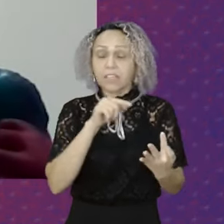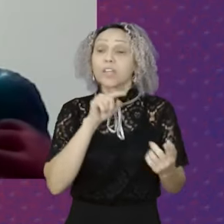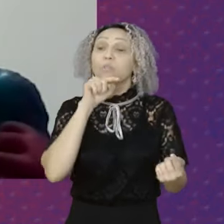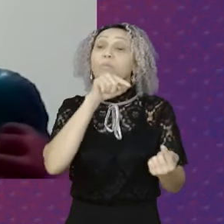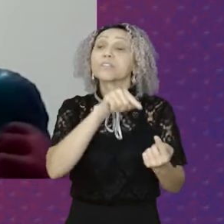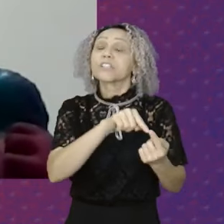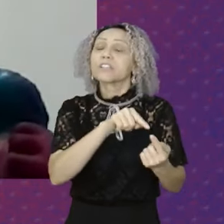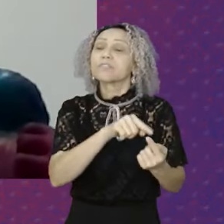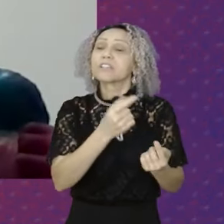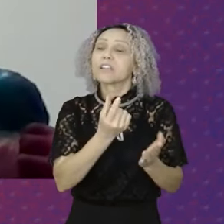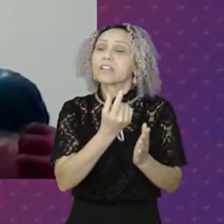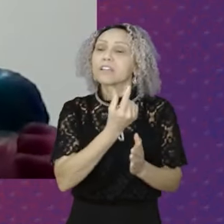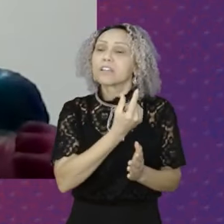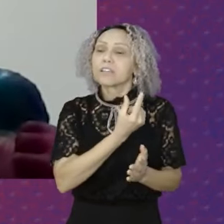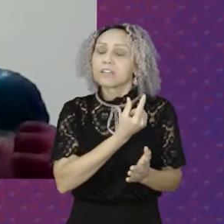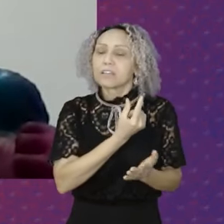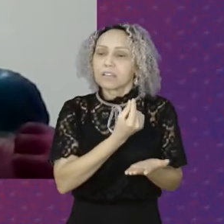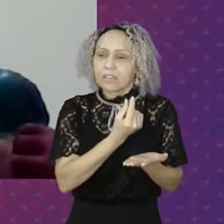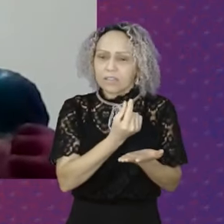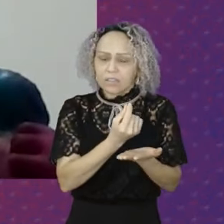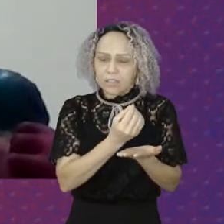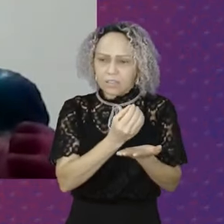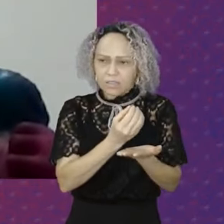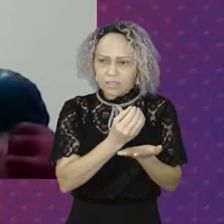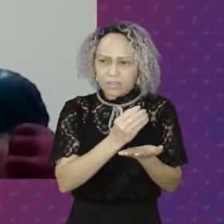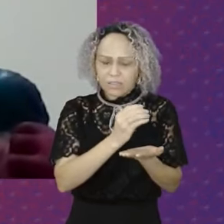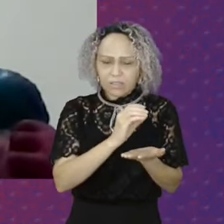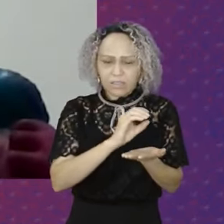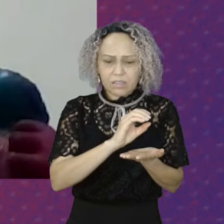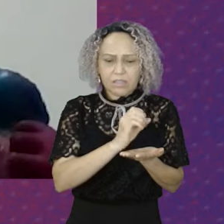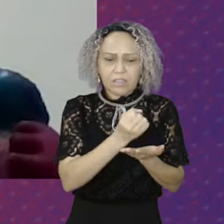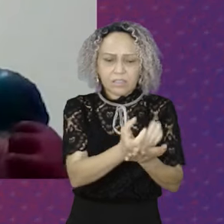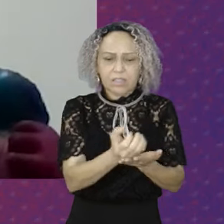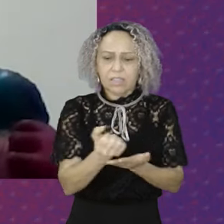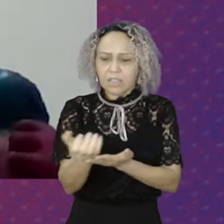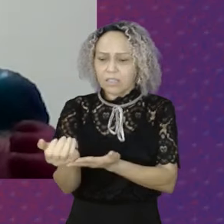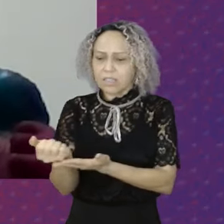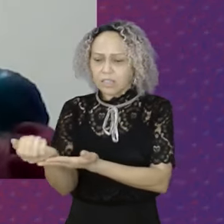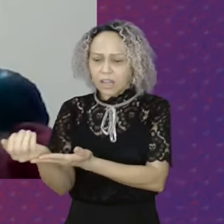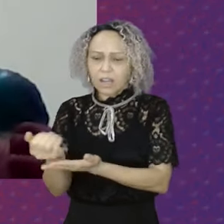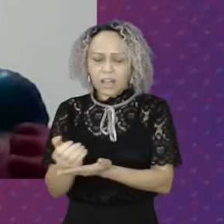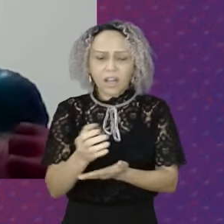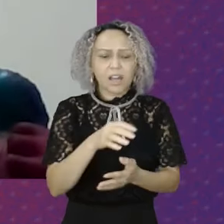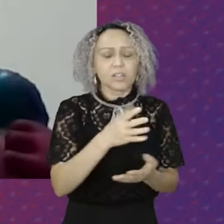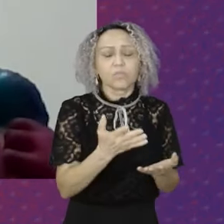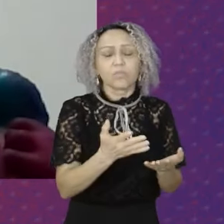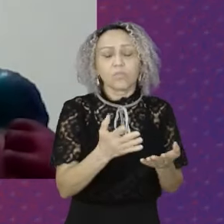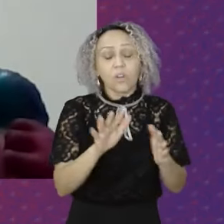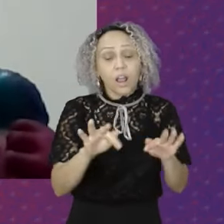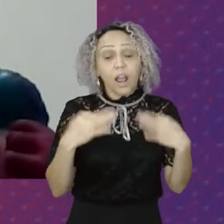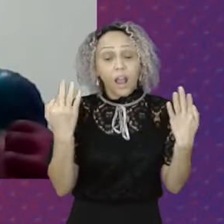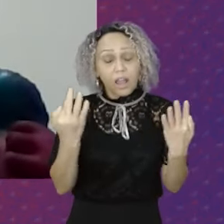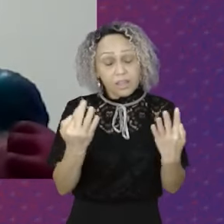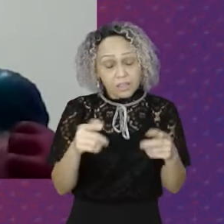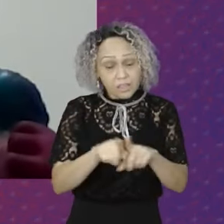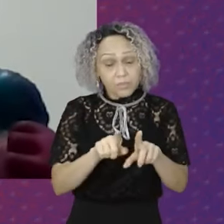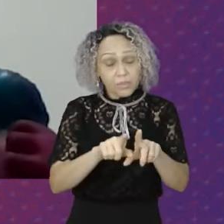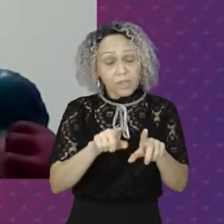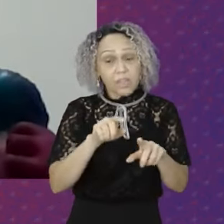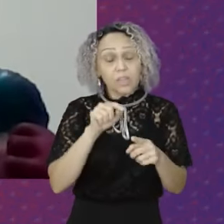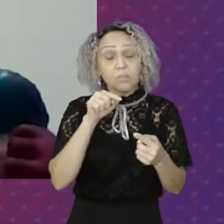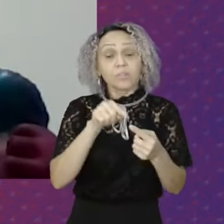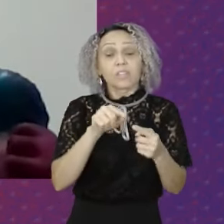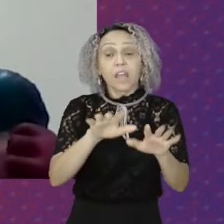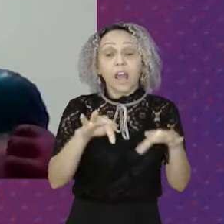Ele se apresentou E ele propiciou Na verdade O acesso Às famílias beneficiadas Aos serviços de saúde